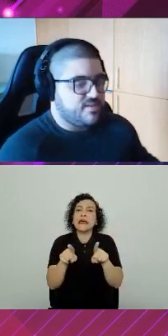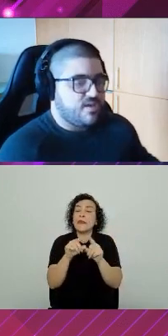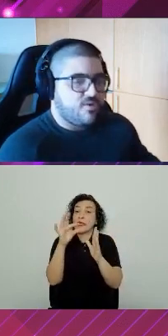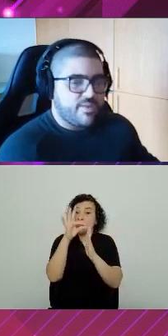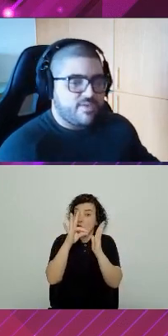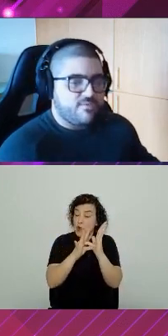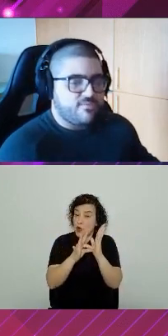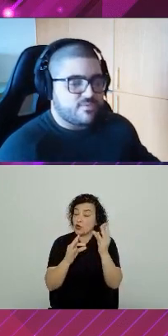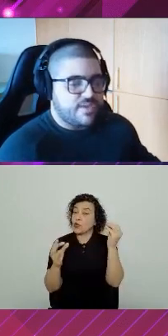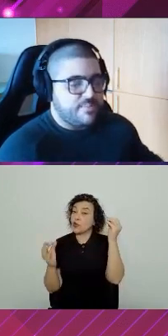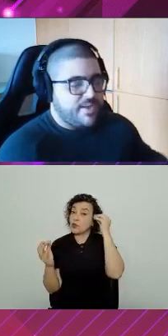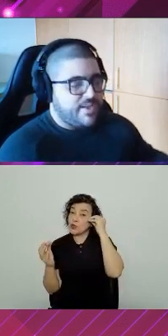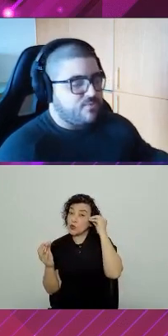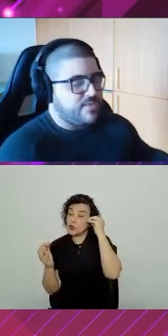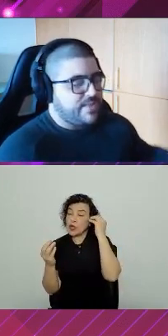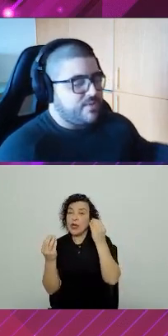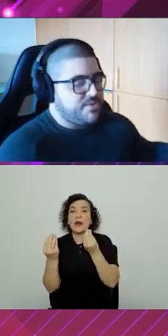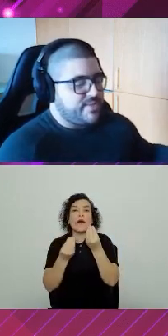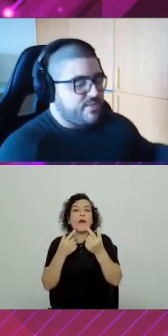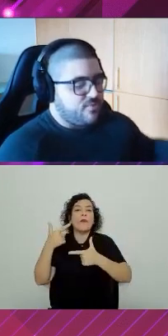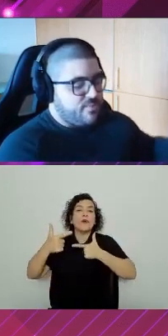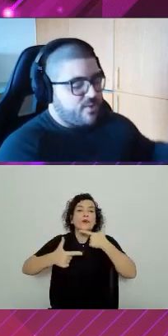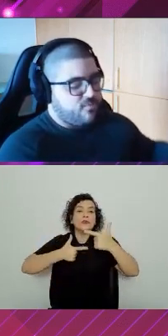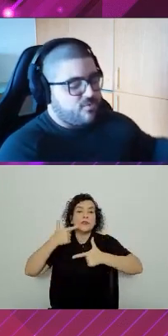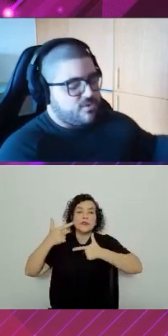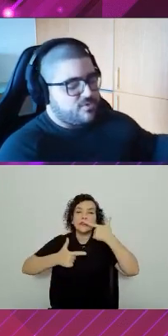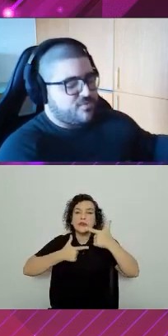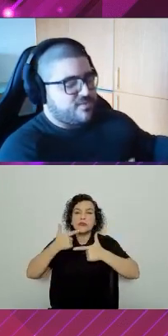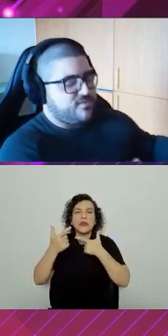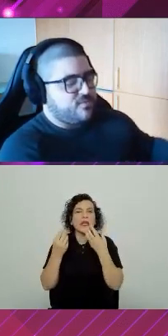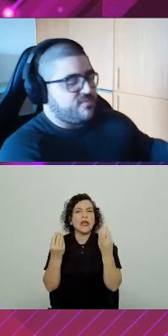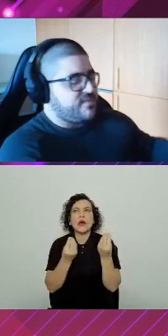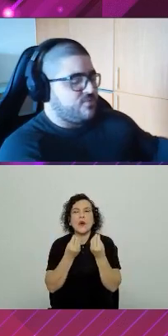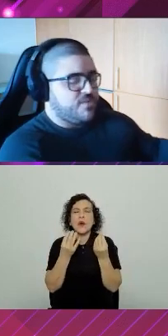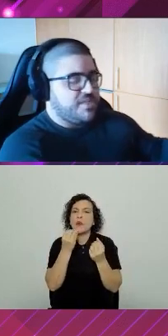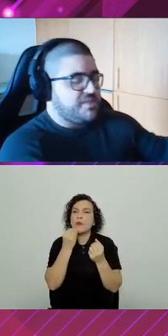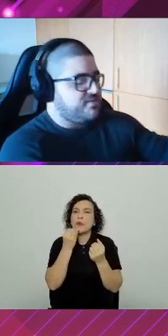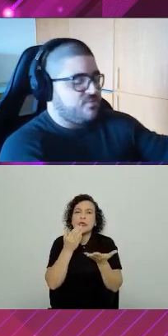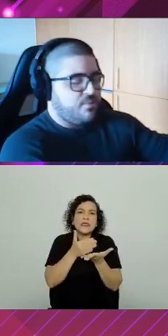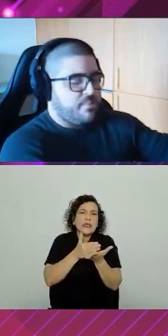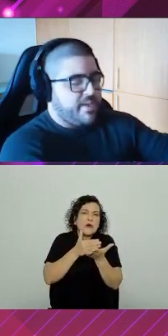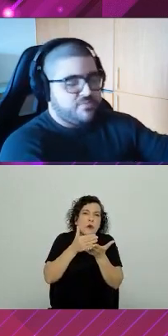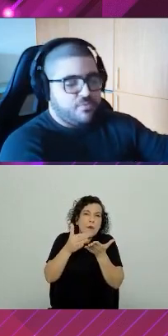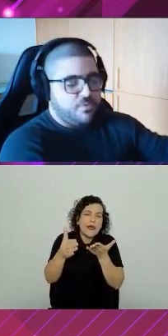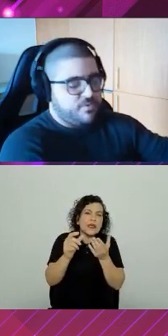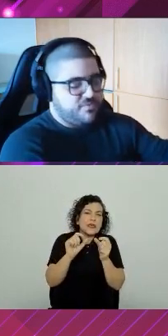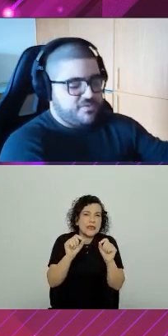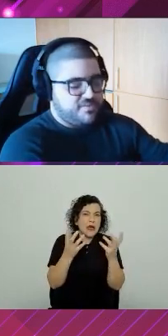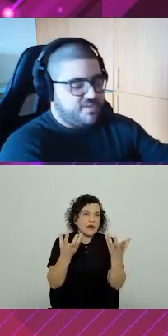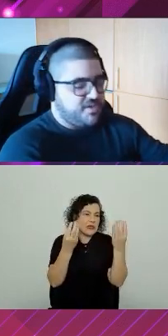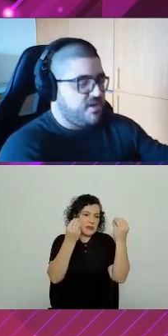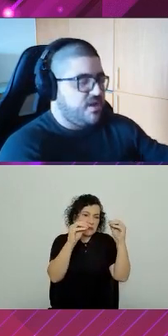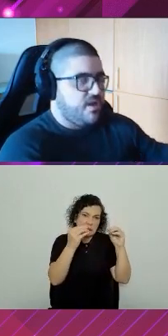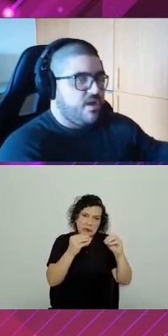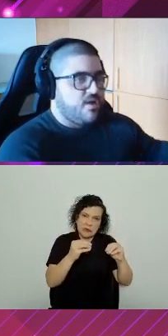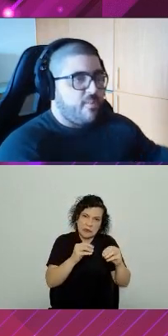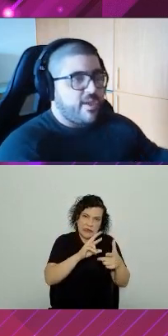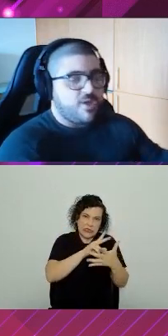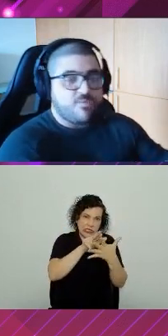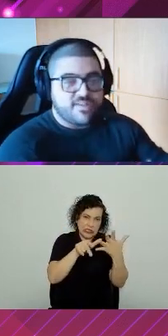testes, como é que eu vou trabalhar com o dado que eu já tenho, como é que eu vou introduzir esse novo estado no Redux, no Malbec, no Context, o que seja.